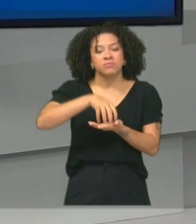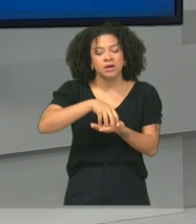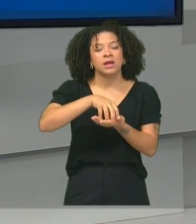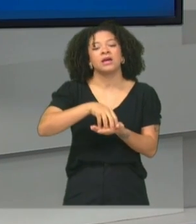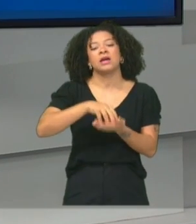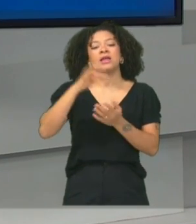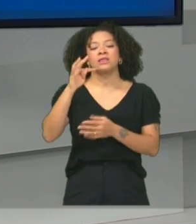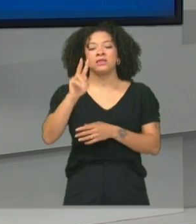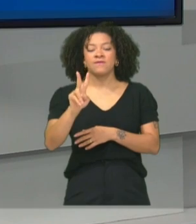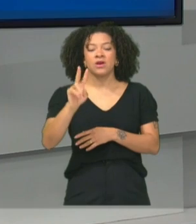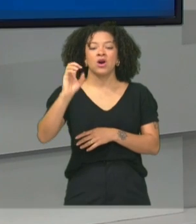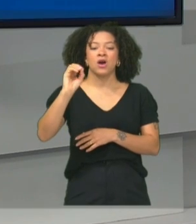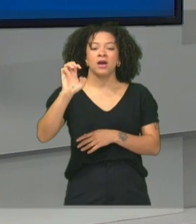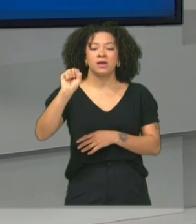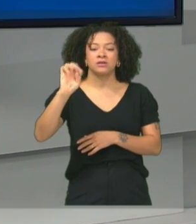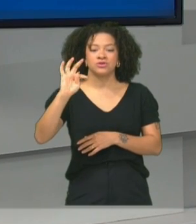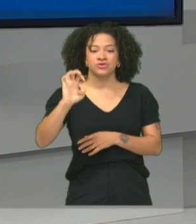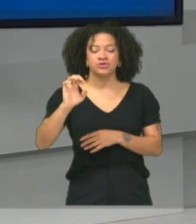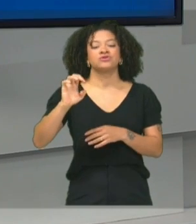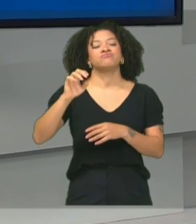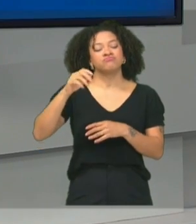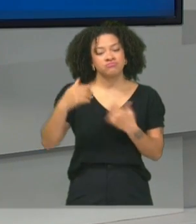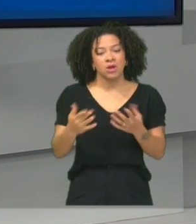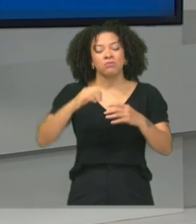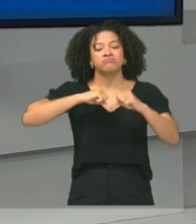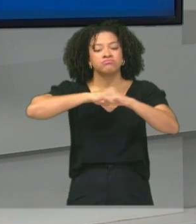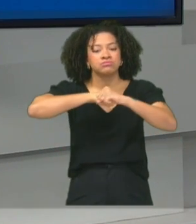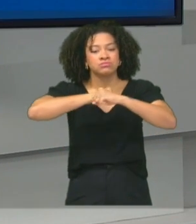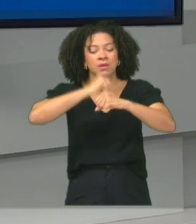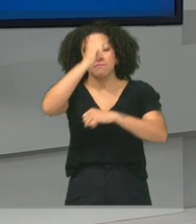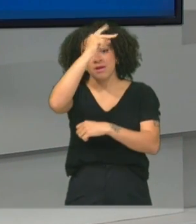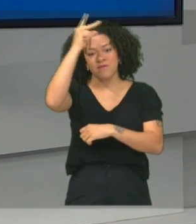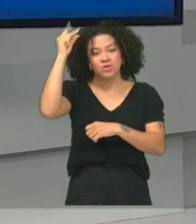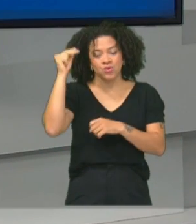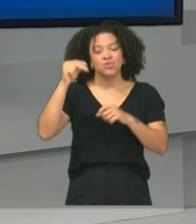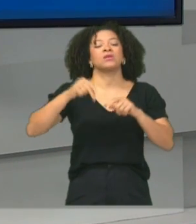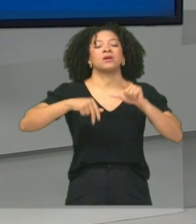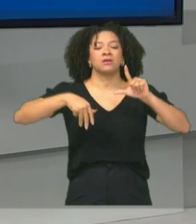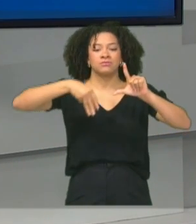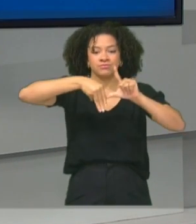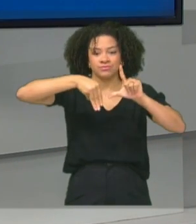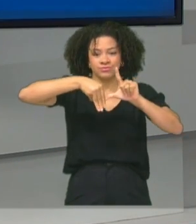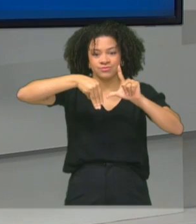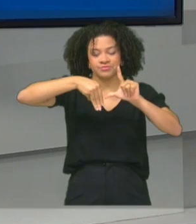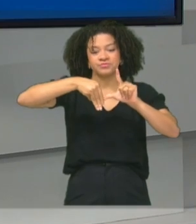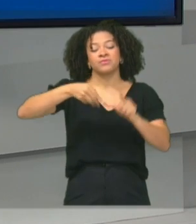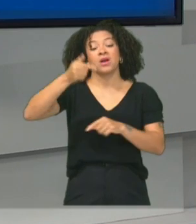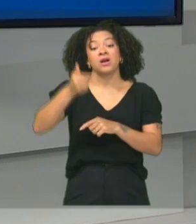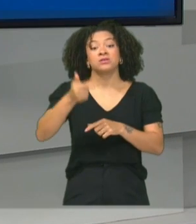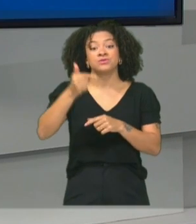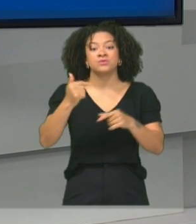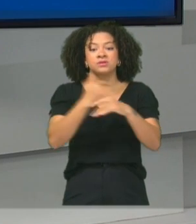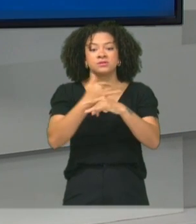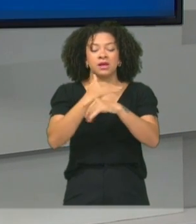em Barreiras para o debate com os candidatos à Prefeitura de Luiz Eduardo Magalhães, a segunda cidade mais